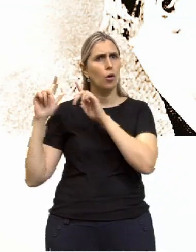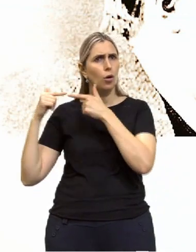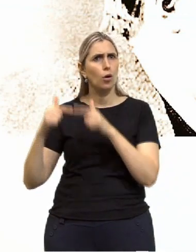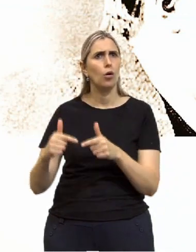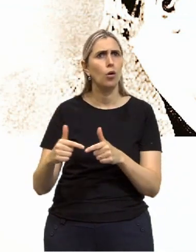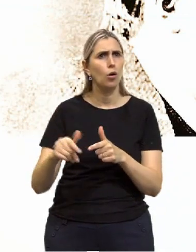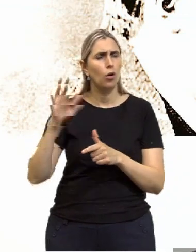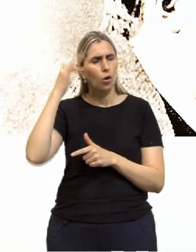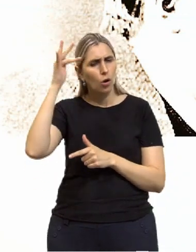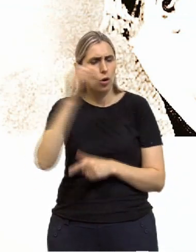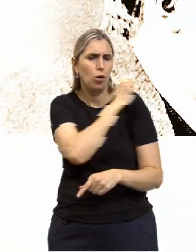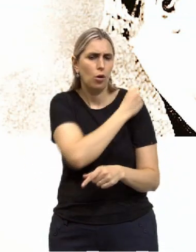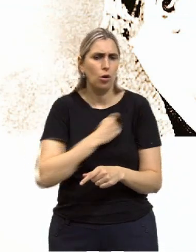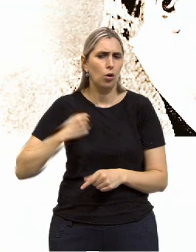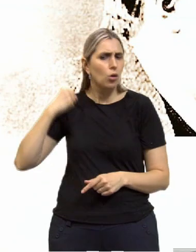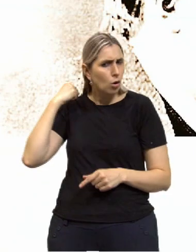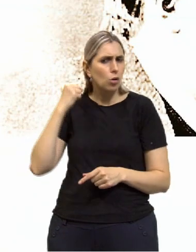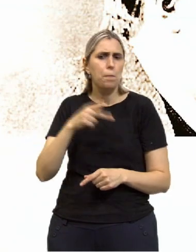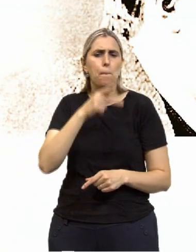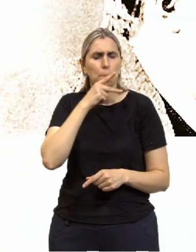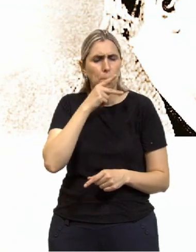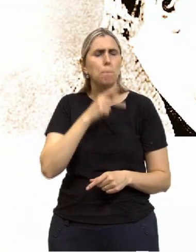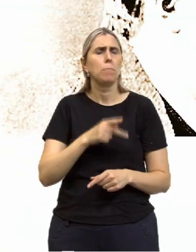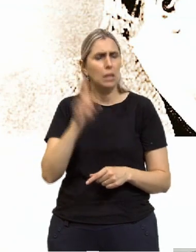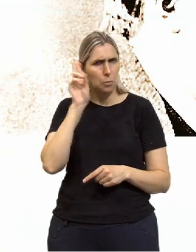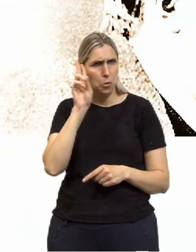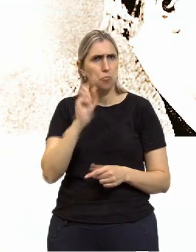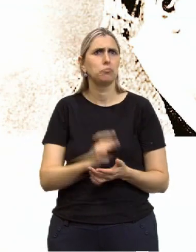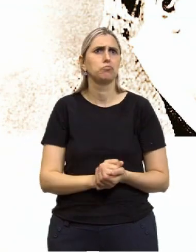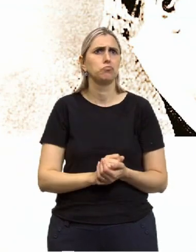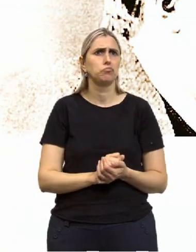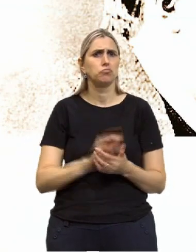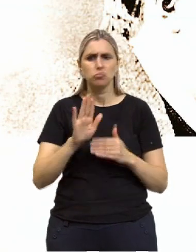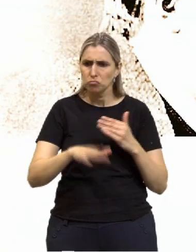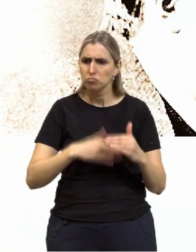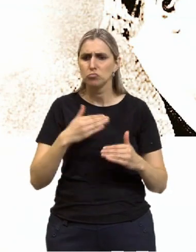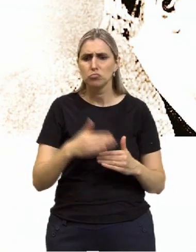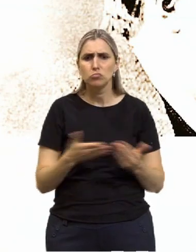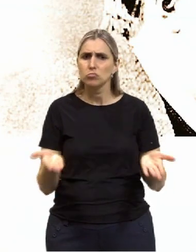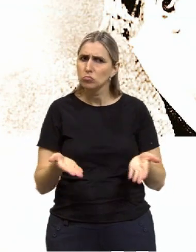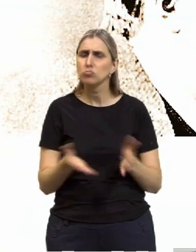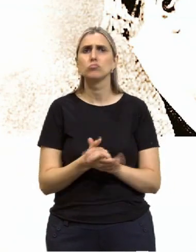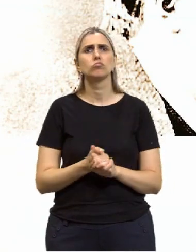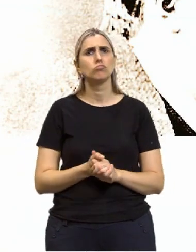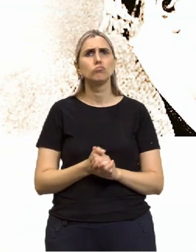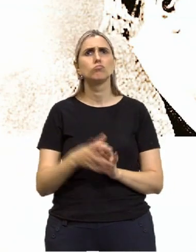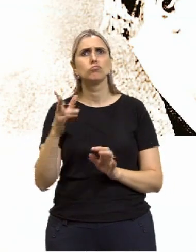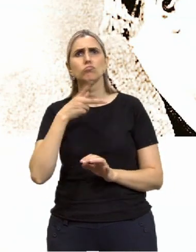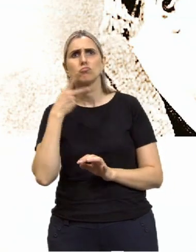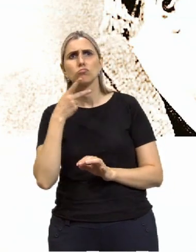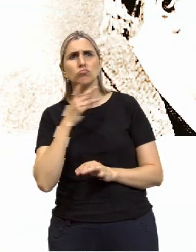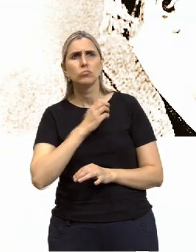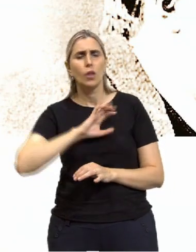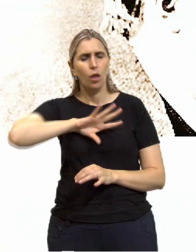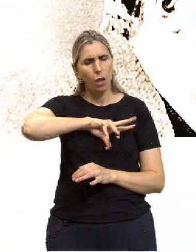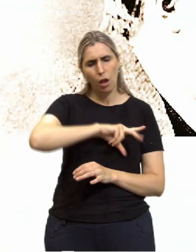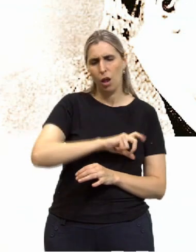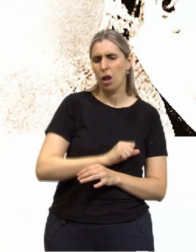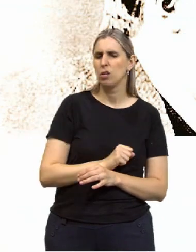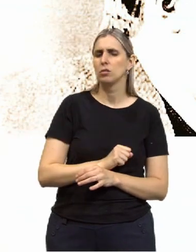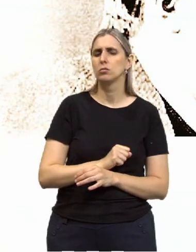filosófica, Sócrates, Platão, estão lembrados? Estão todos até então. Ele fala em paixões